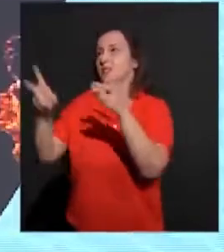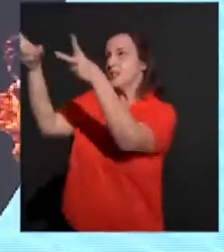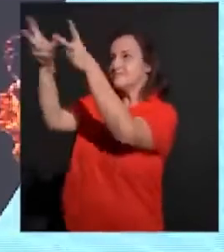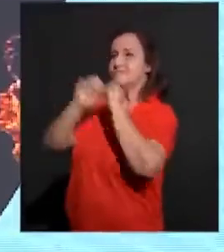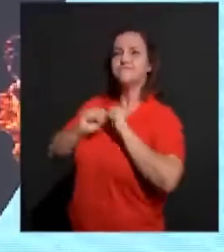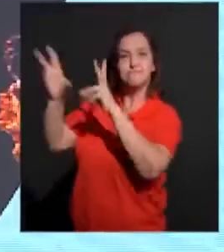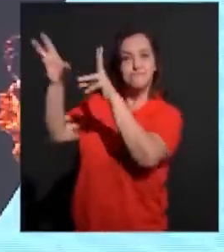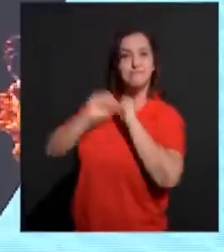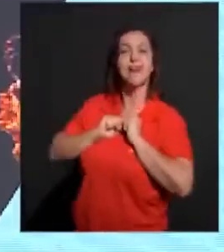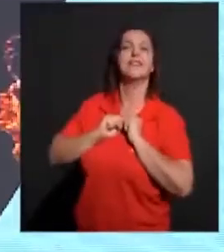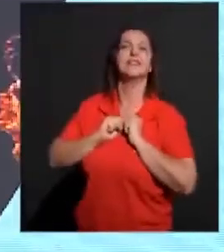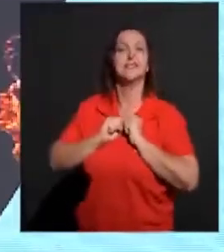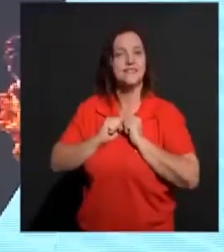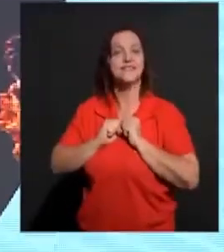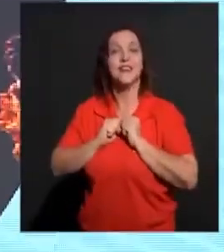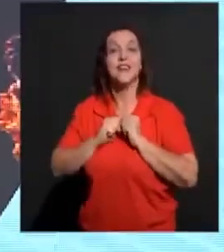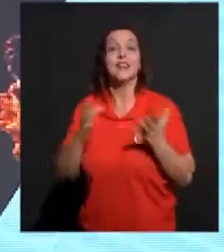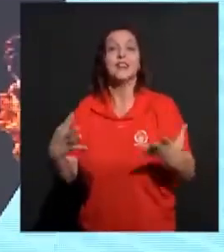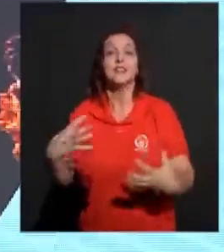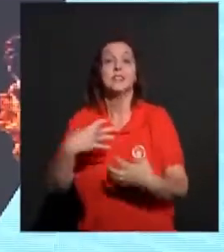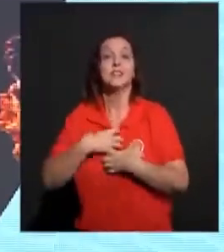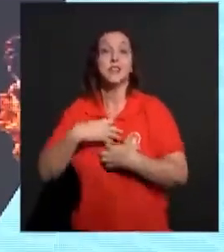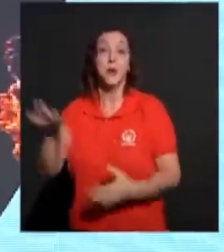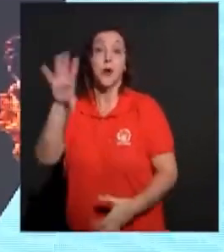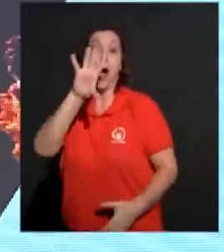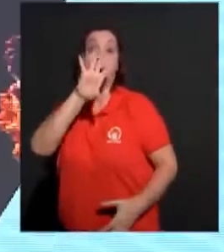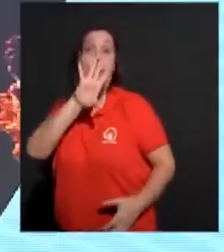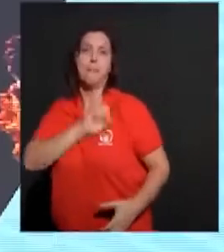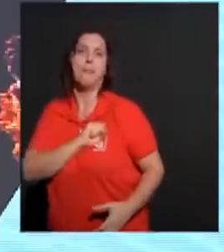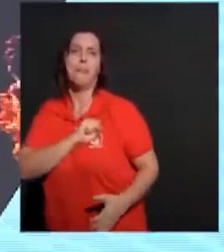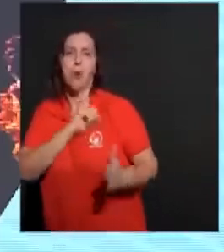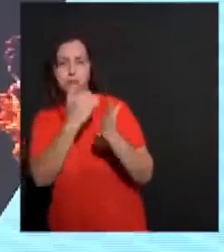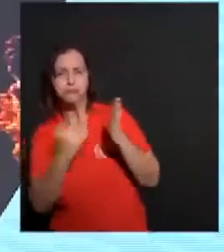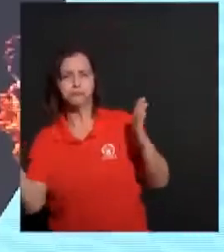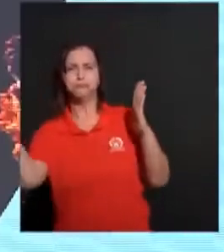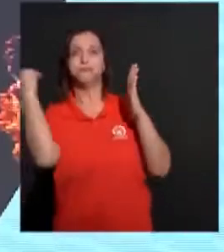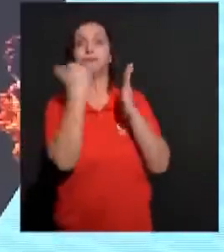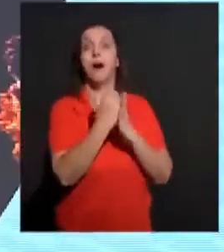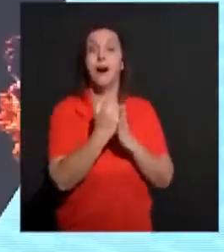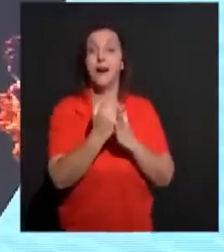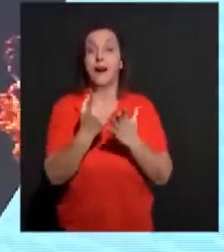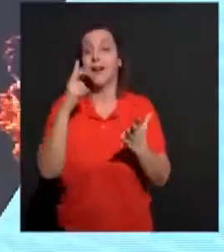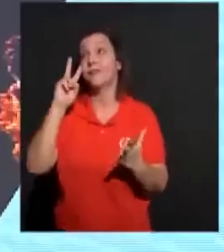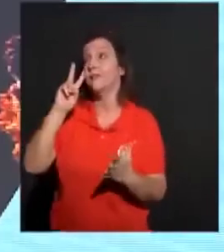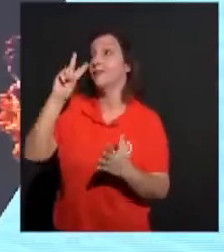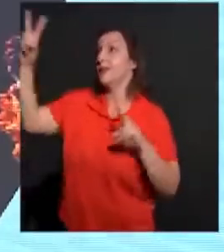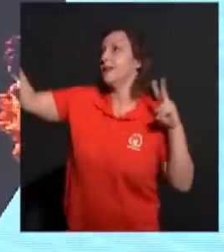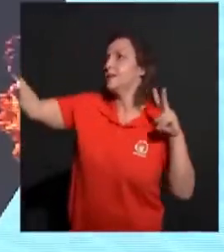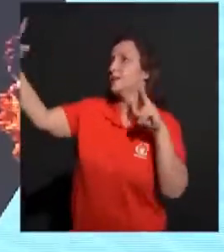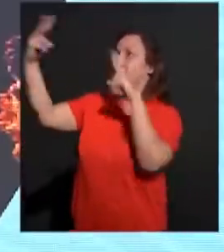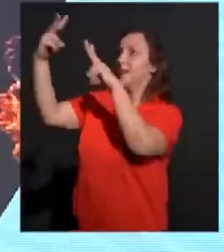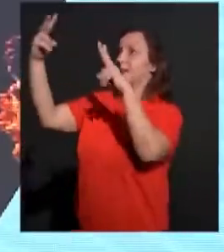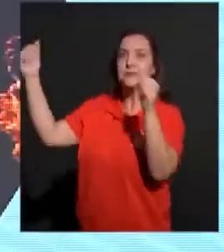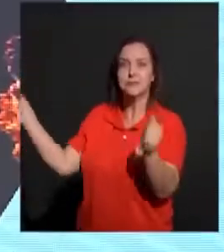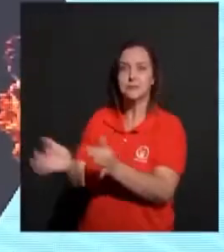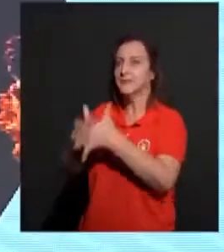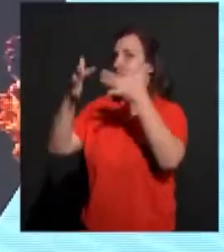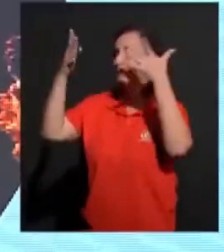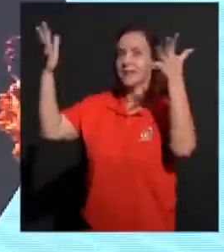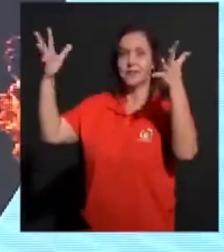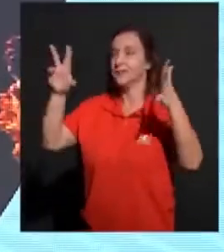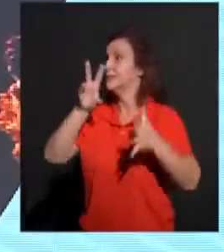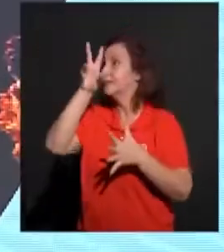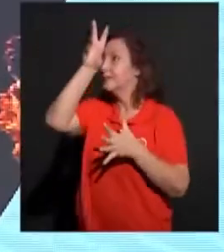conhecendo. Mais o amor aumenta. Porque quanto mais eu conheço a Deus. Mais eu vejo o quão maravilhoso ele é. O quão